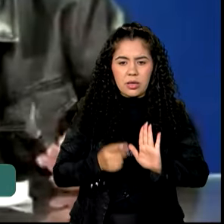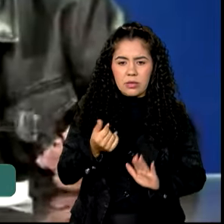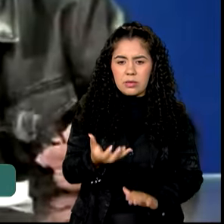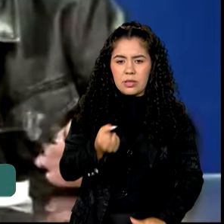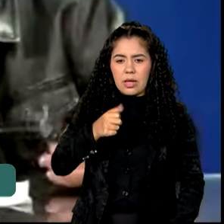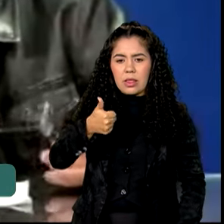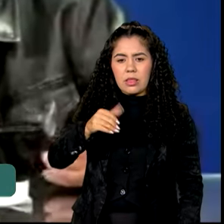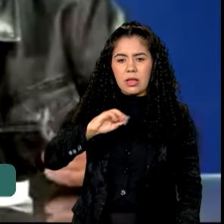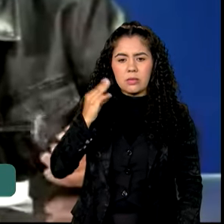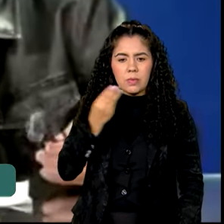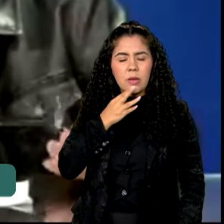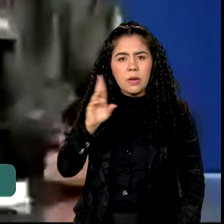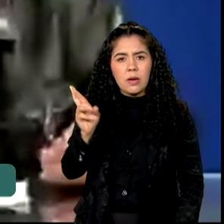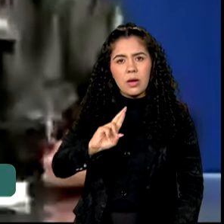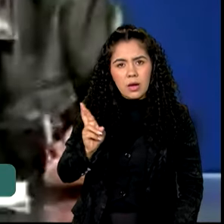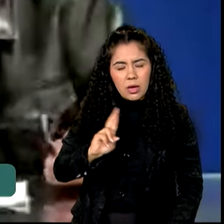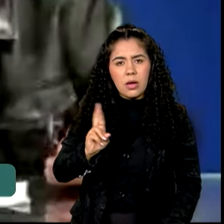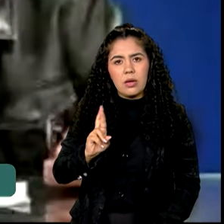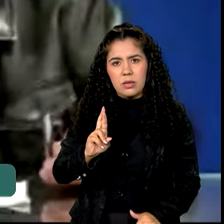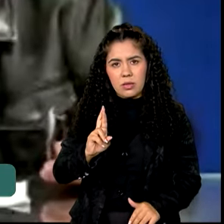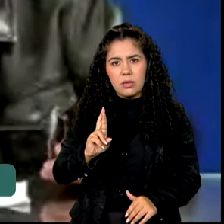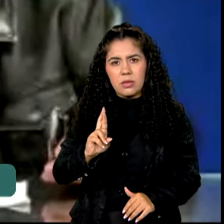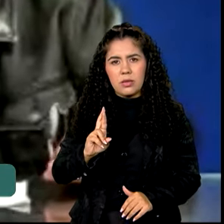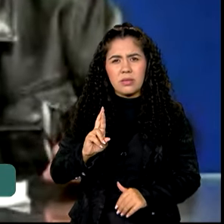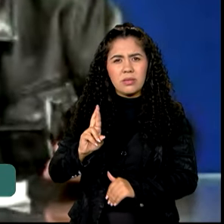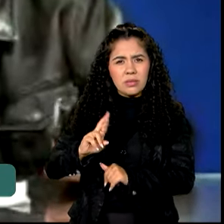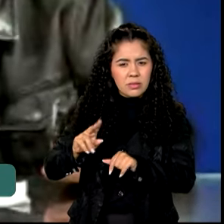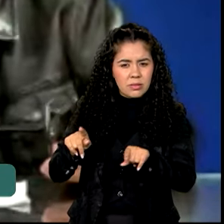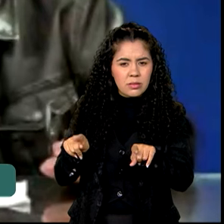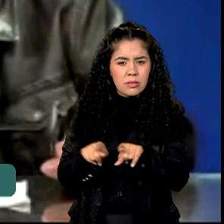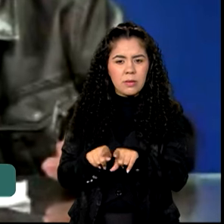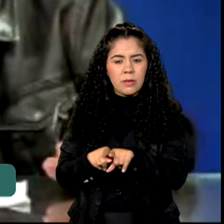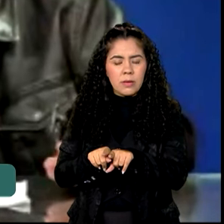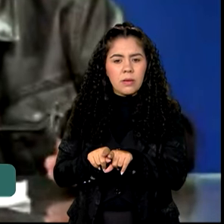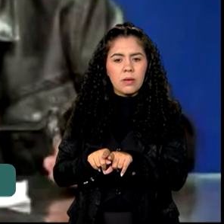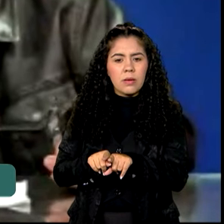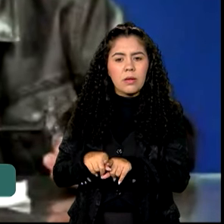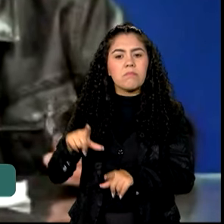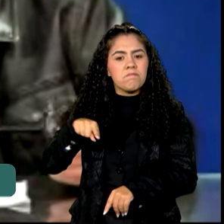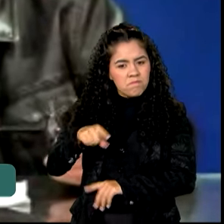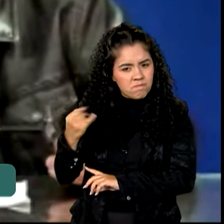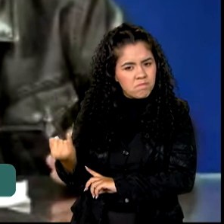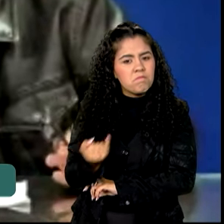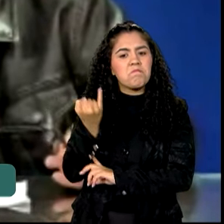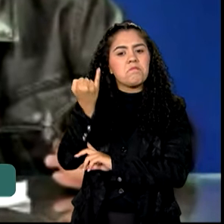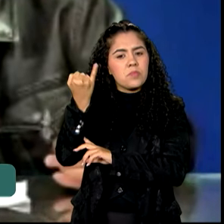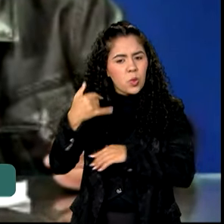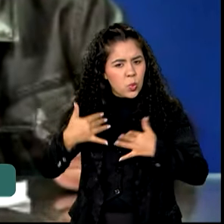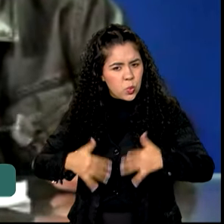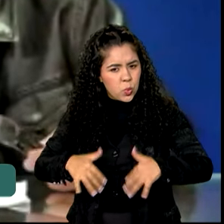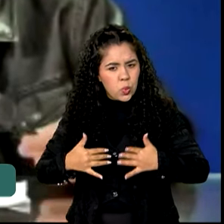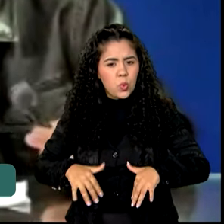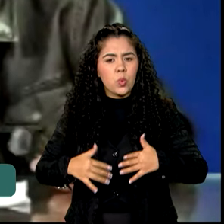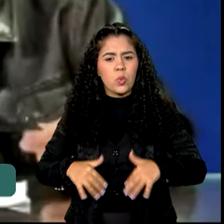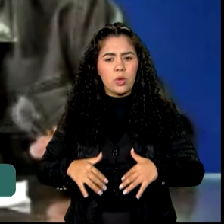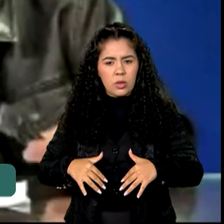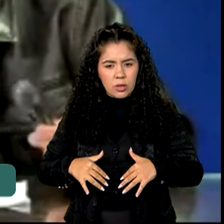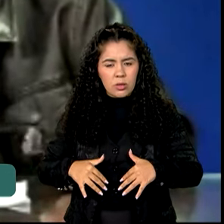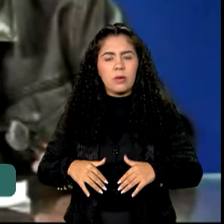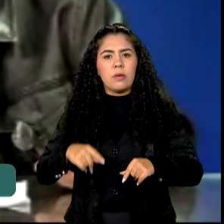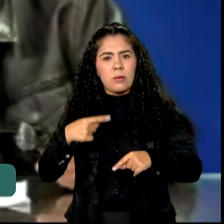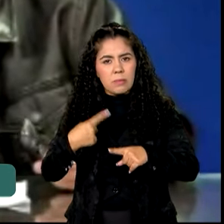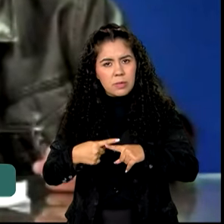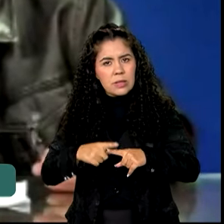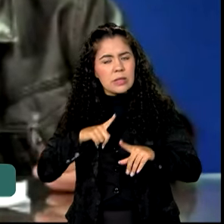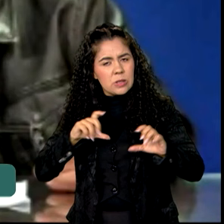recurso que vê esse empolgão tem uma importância muito grande a esse esforço de